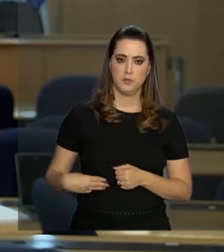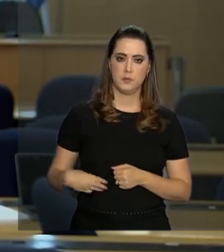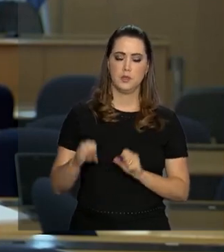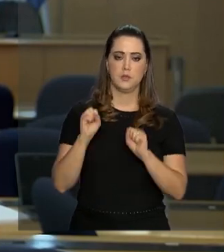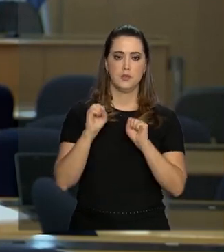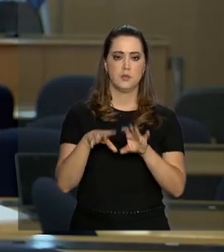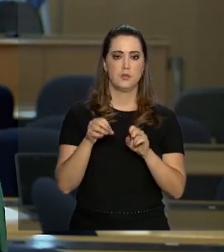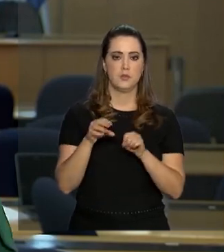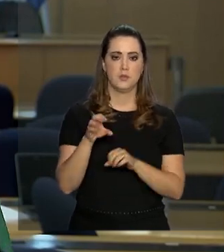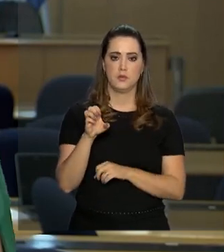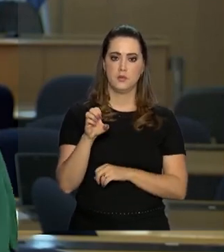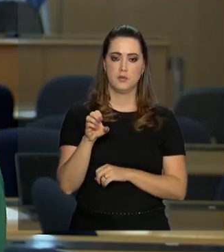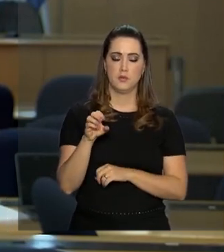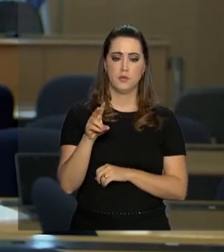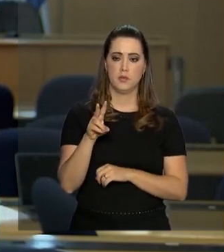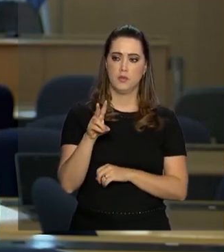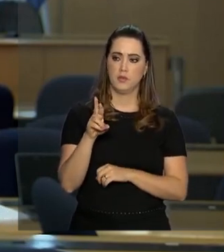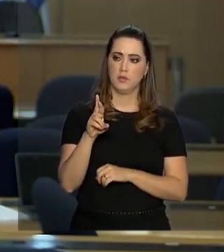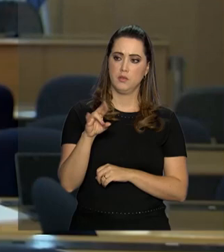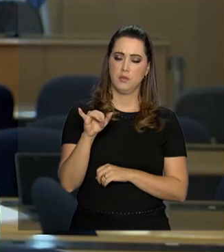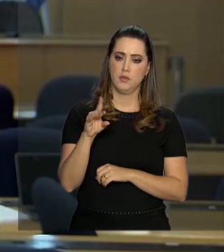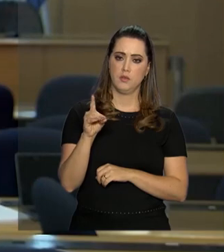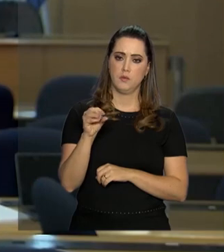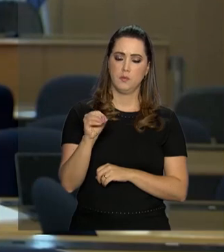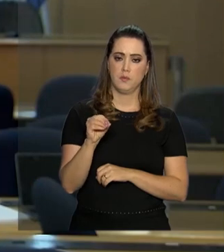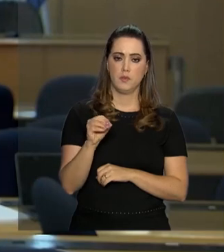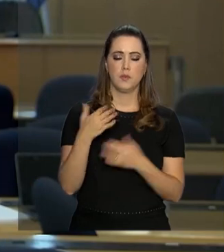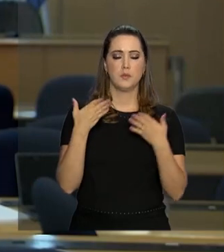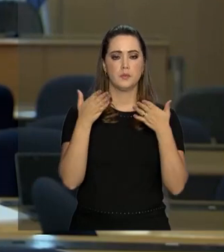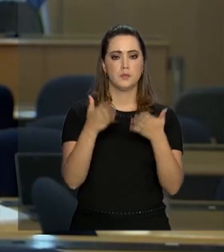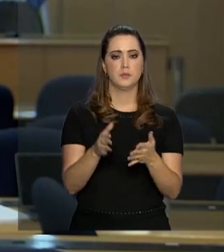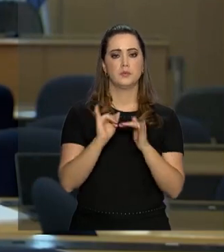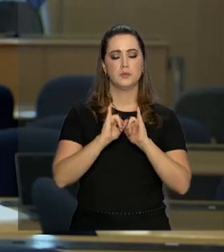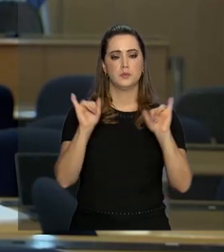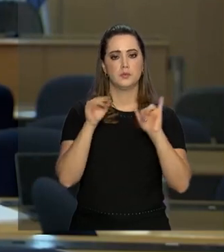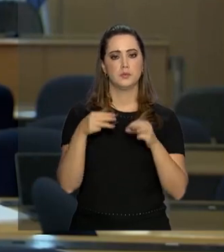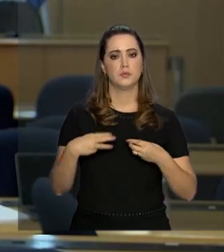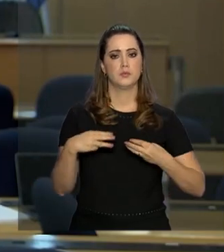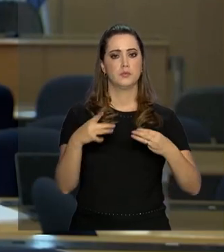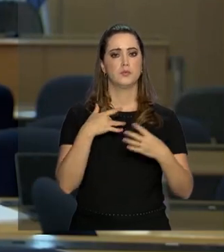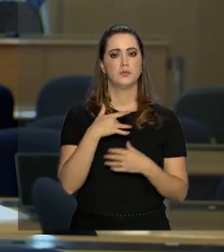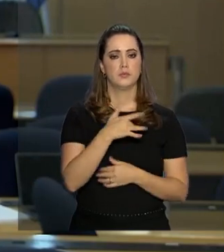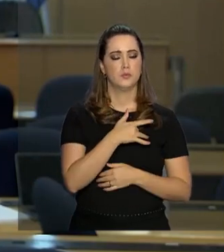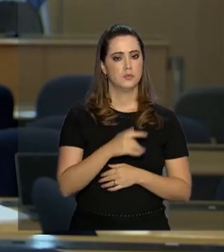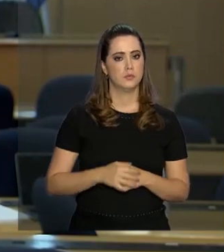Educação, Ricardo Vélez, que participou dessa divulgação aqui no Ministério da Saúde.